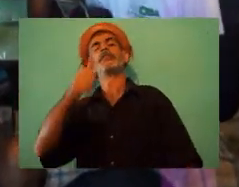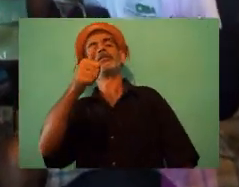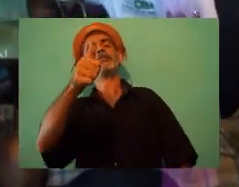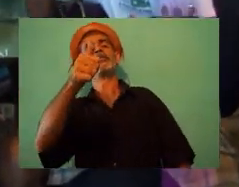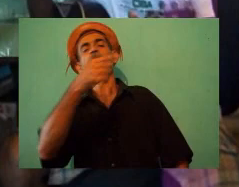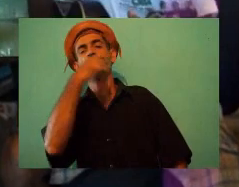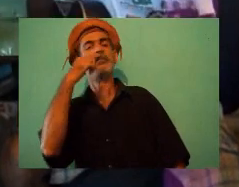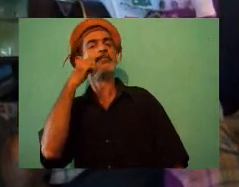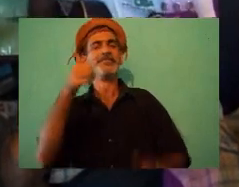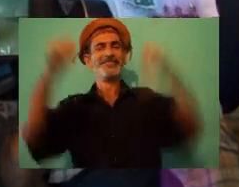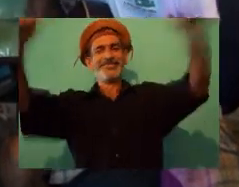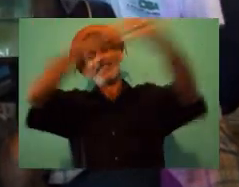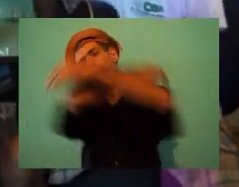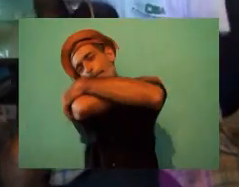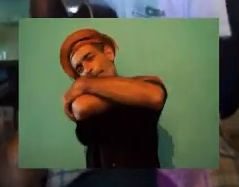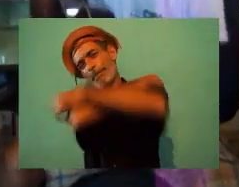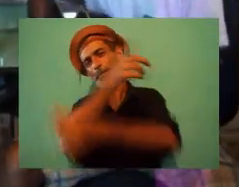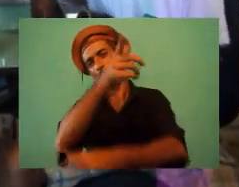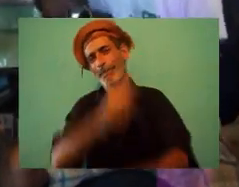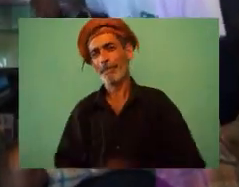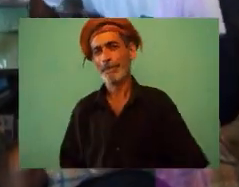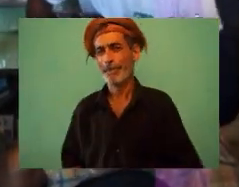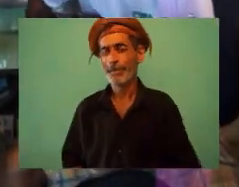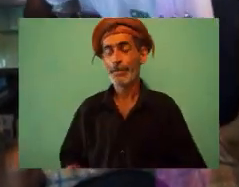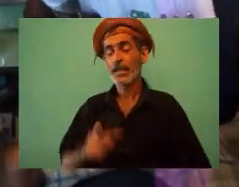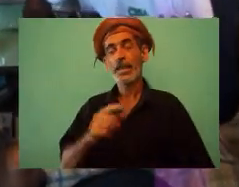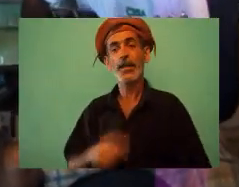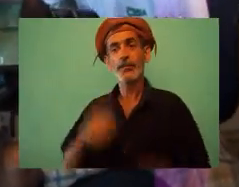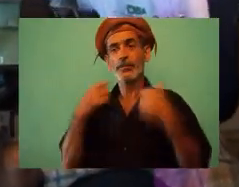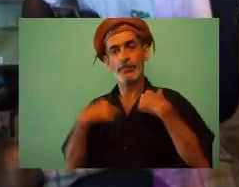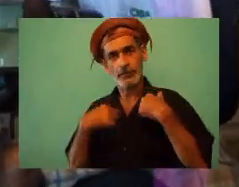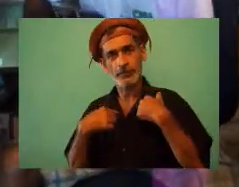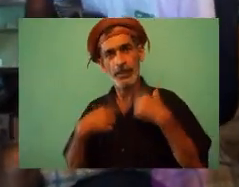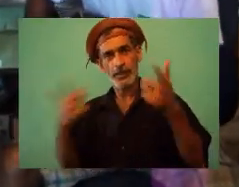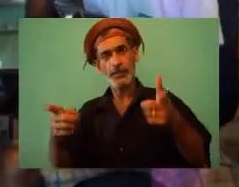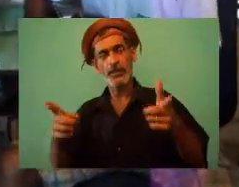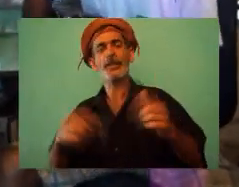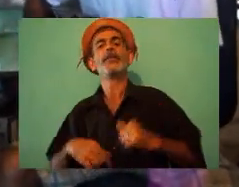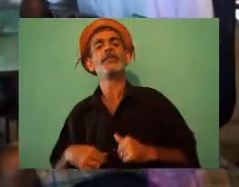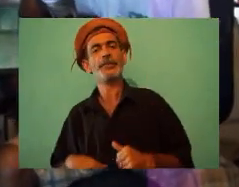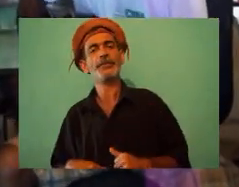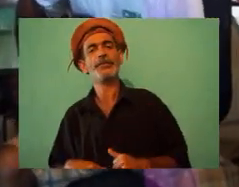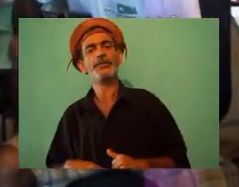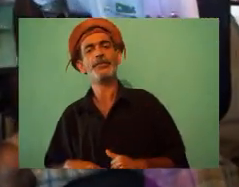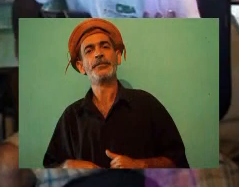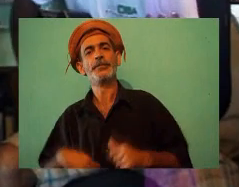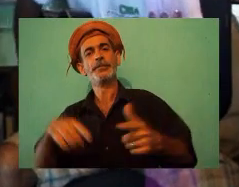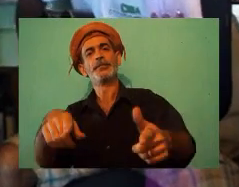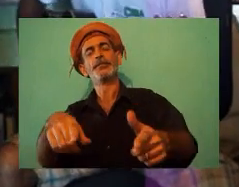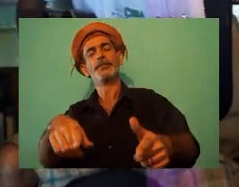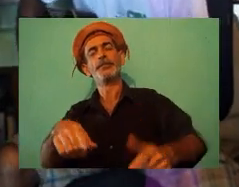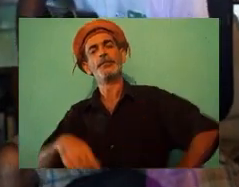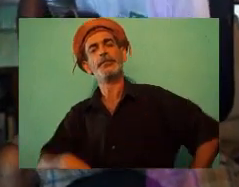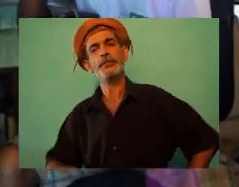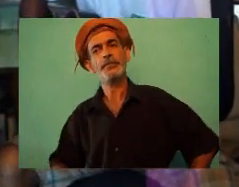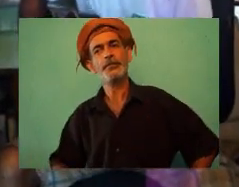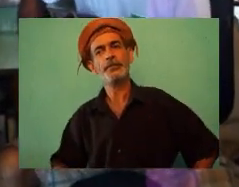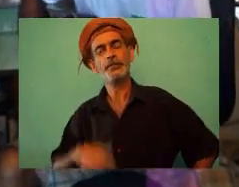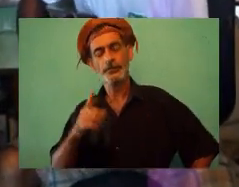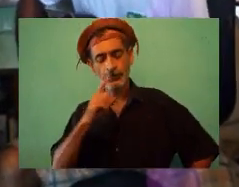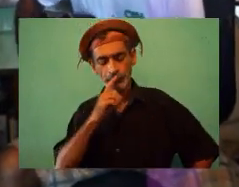Essa é a magia que eu sou do tio Giovanni Aquele abraço na voz Na voz de ordem vazio Claro, mas a música tá sempre passada boa Na voz